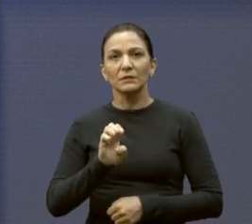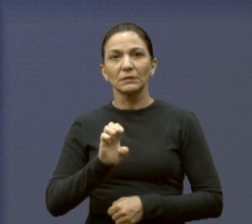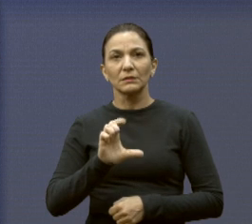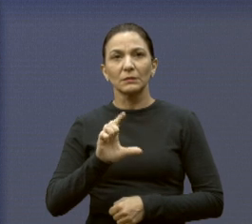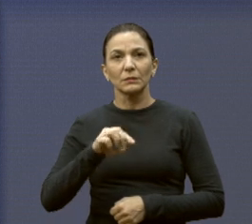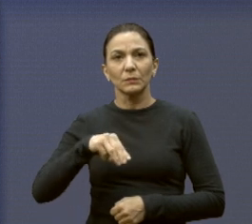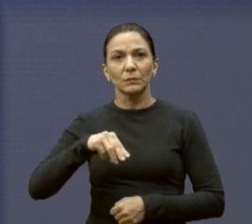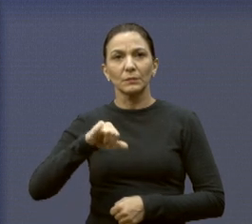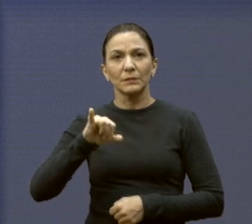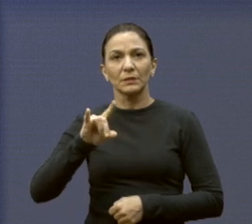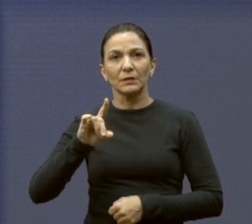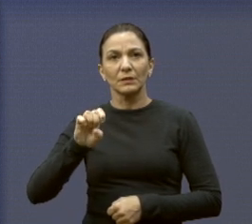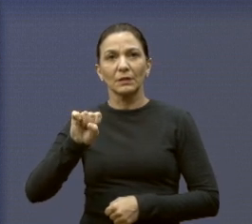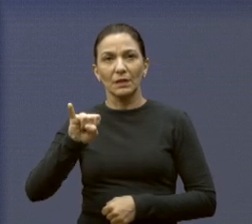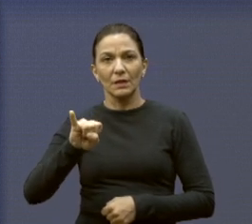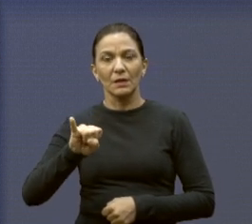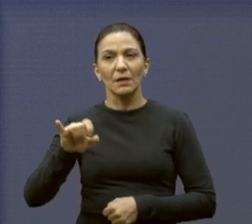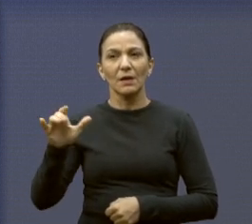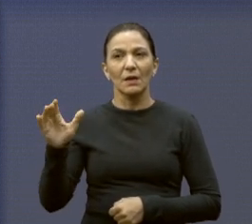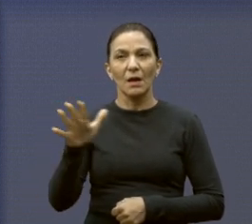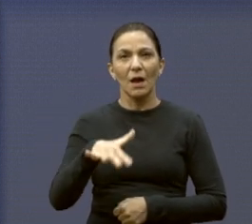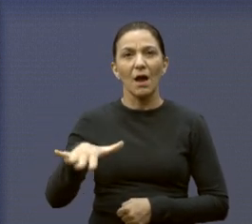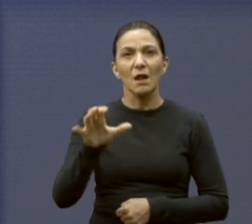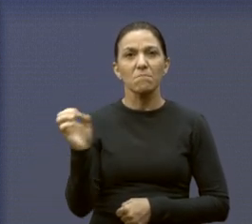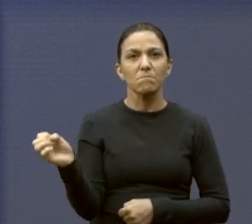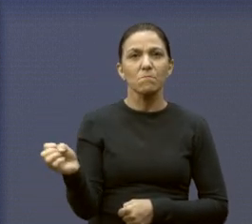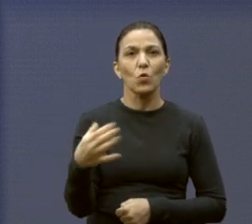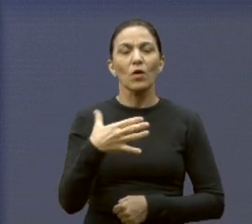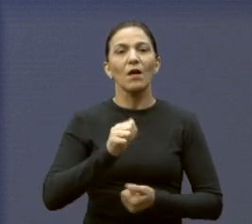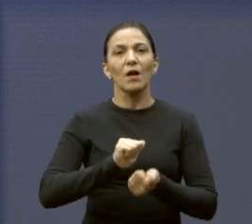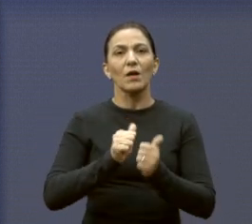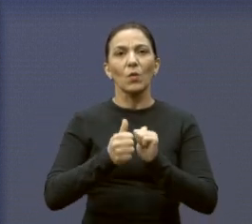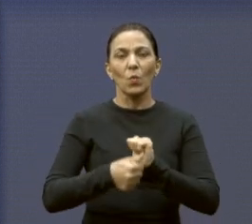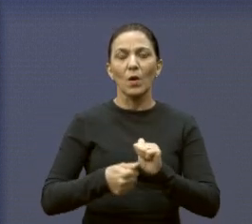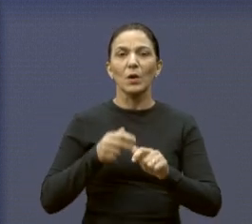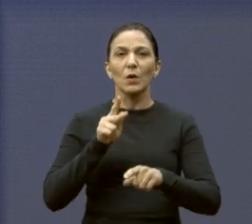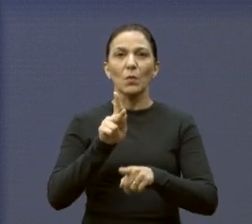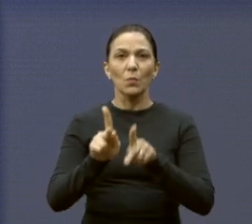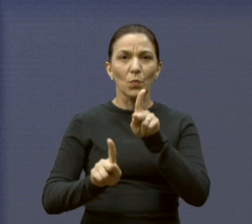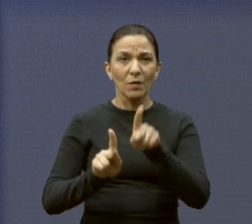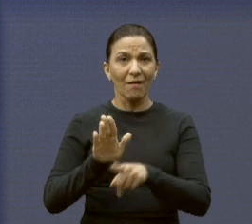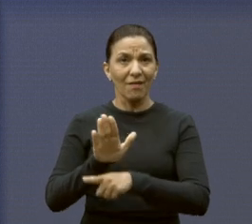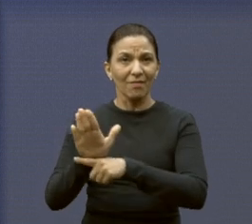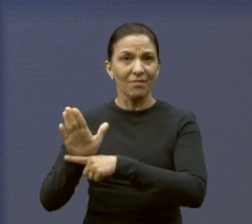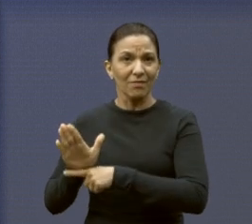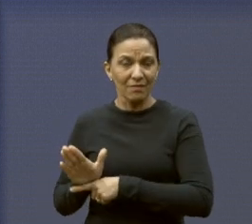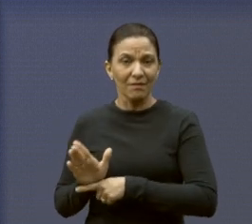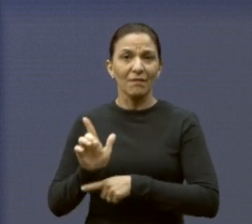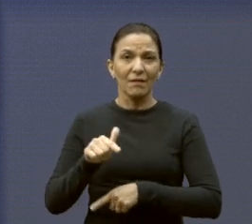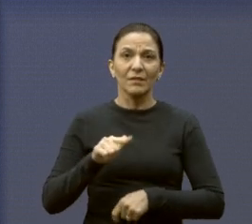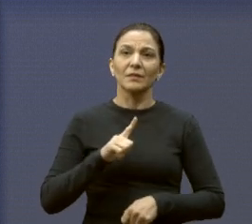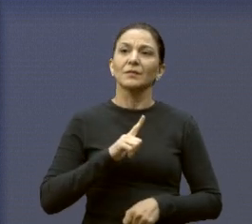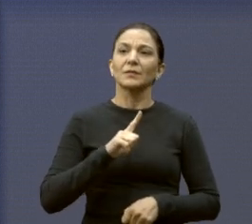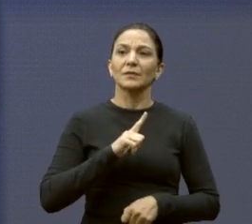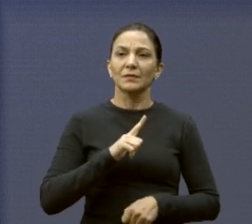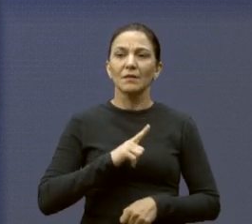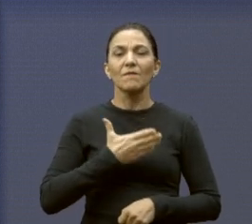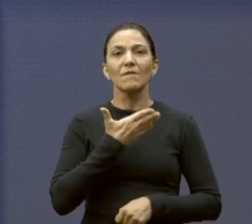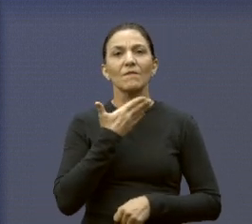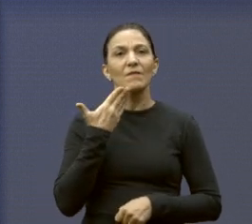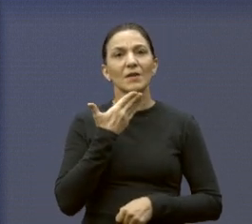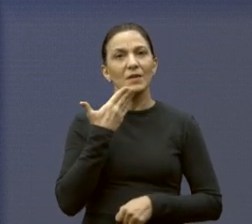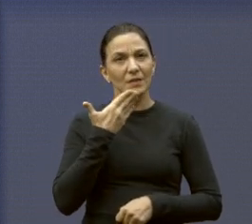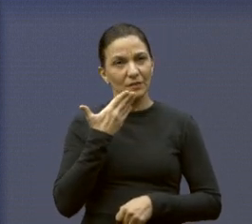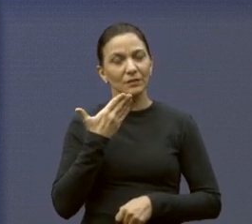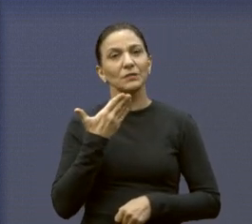ganhará uma estrutura mais moderna, adequada às necessidades da população. Isso facilitará o trabalho